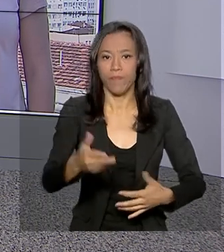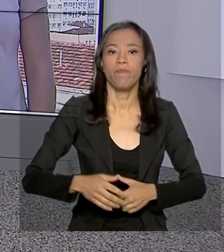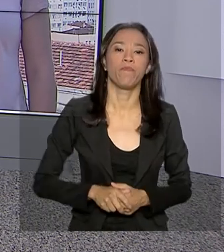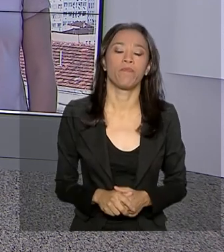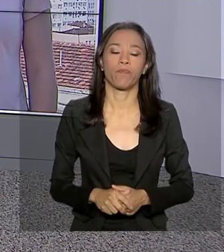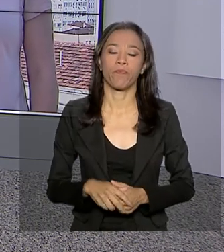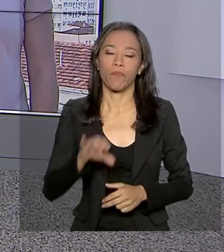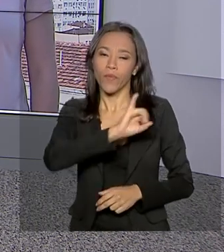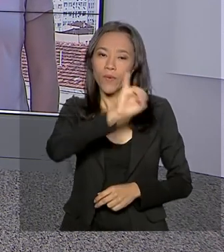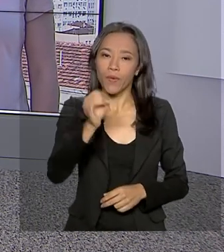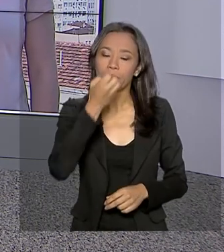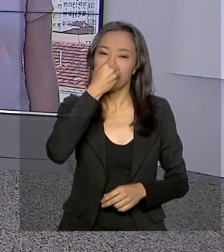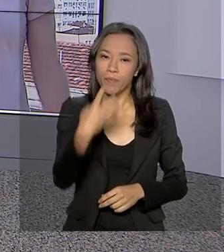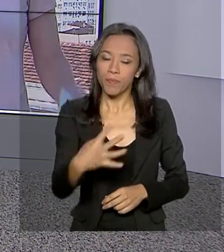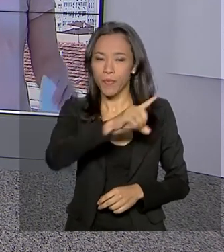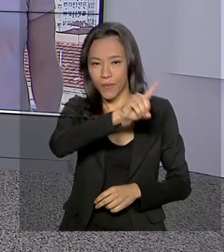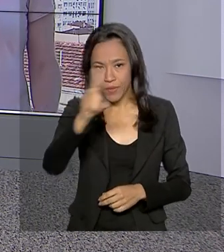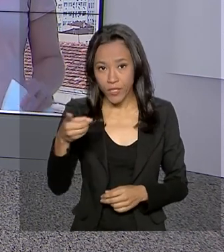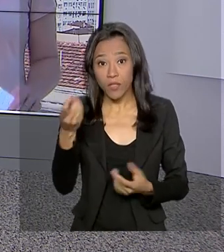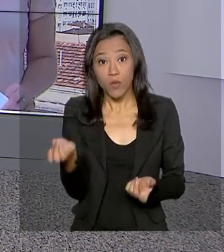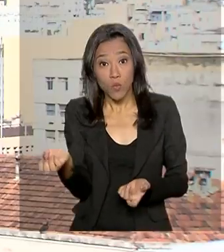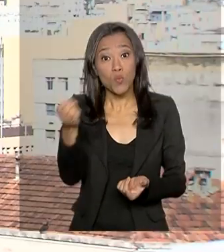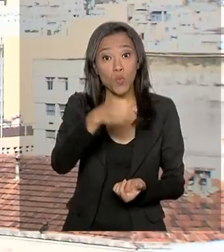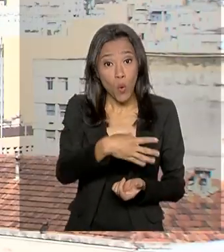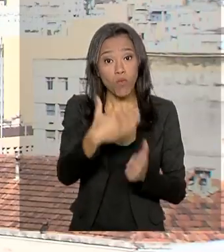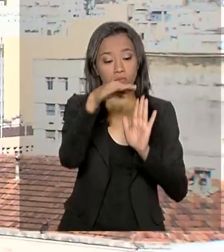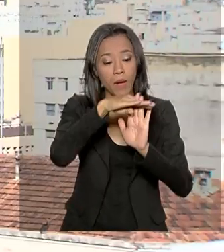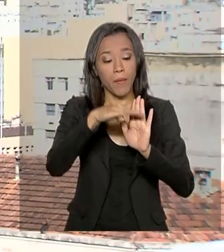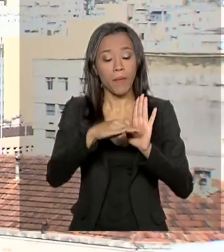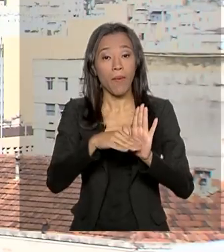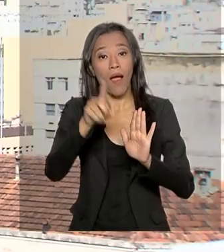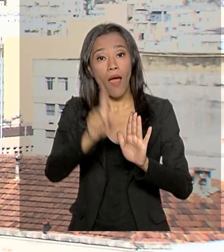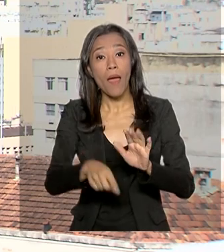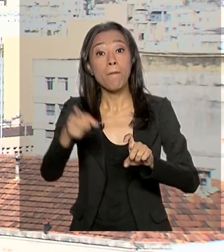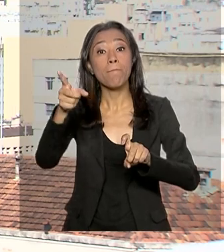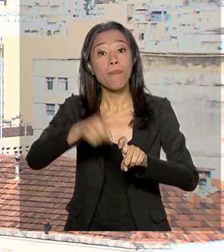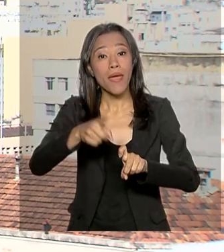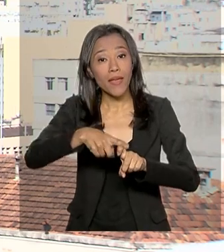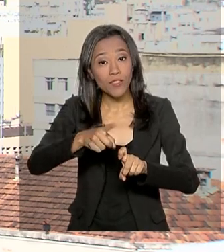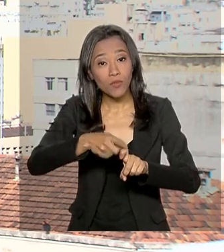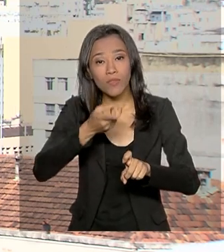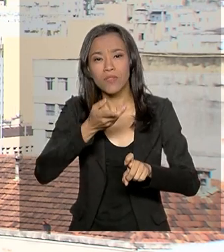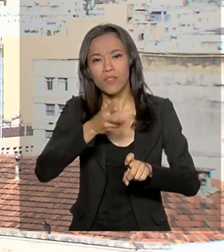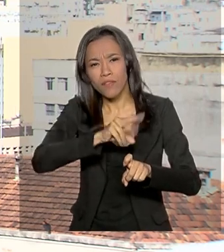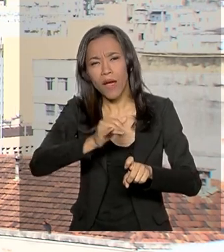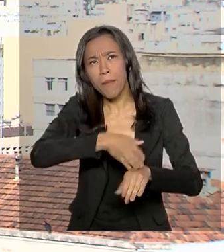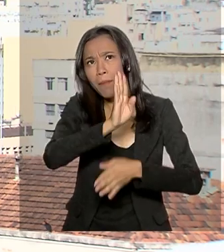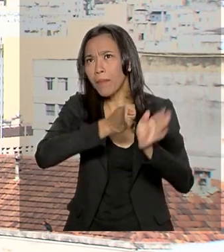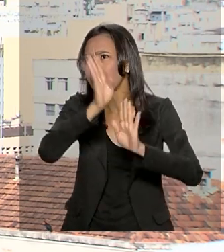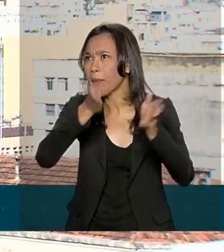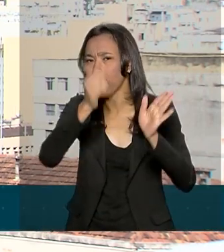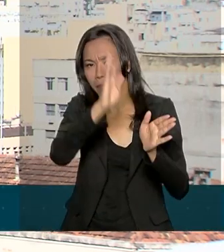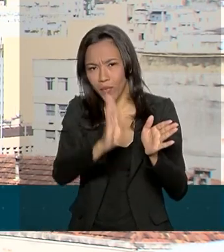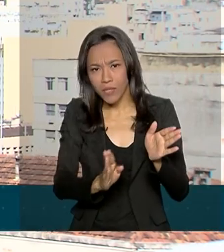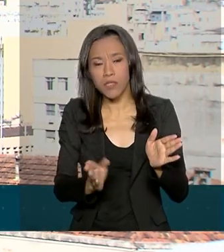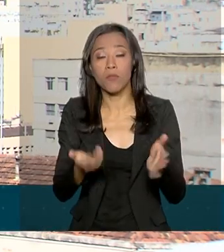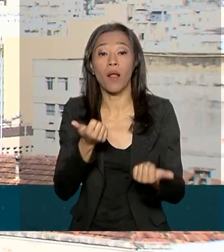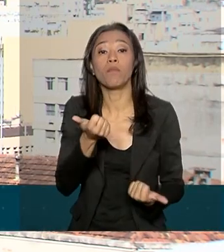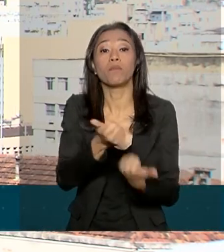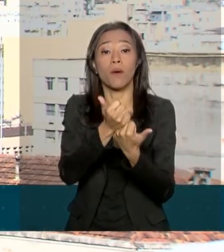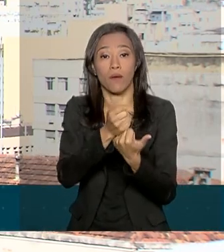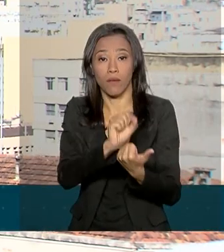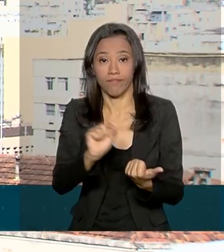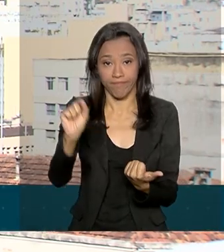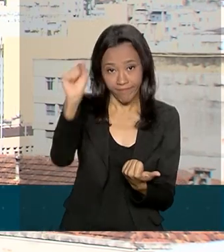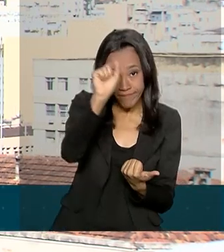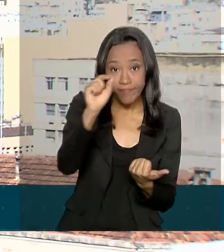Oi, Renata. Bom dia. O novo programa vai se chamar Médicos pelo Brasil e dará prioridade à atenção primária. Segundo o